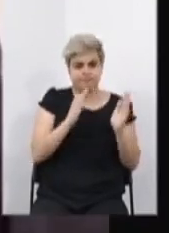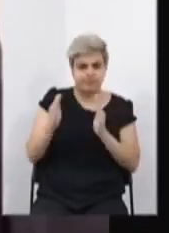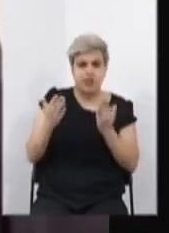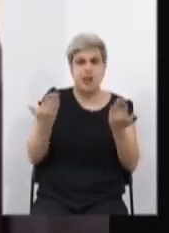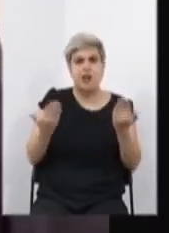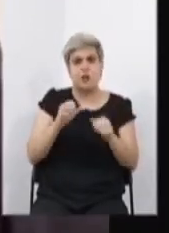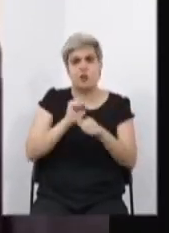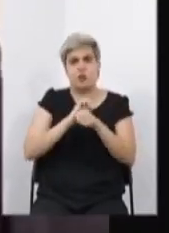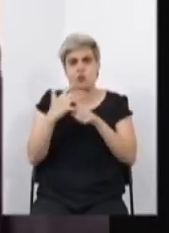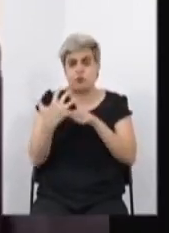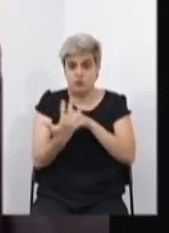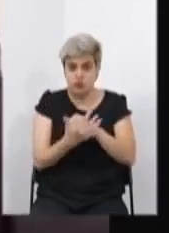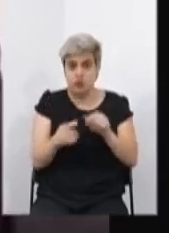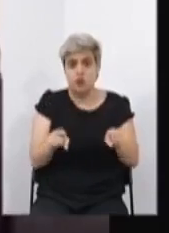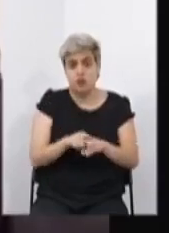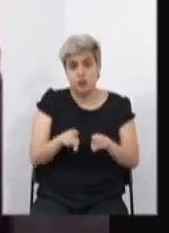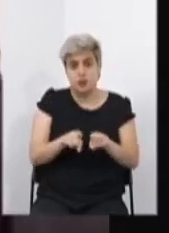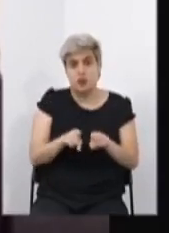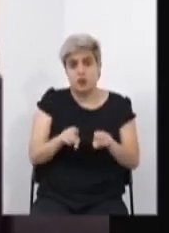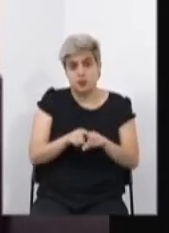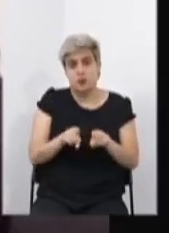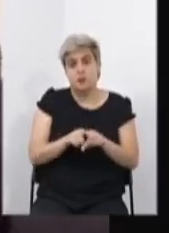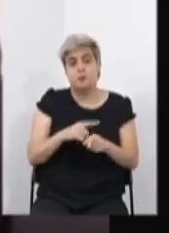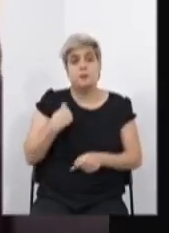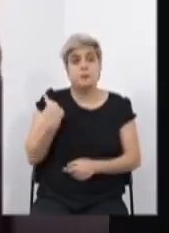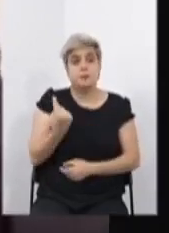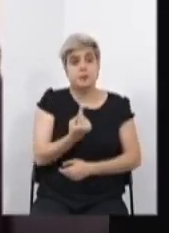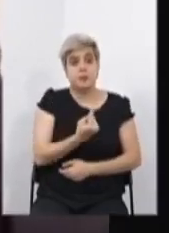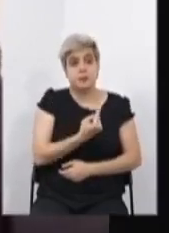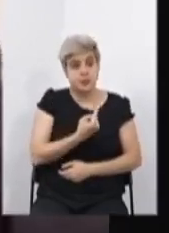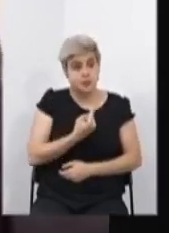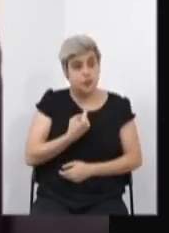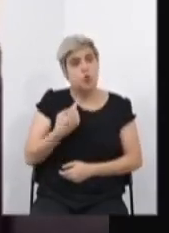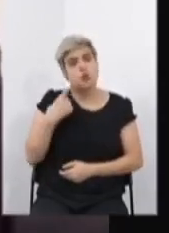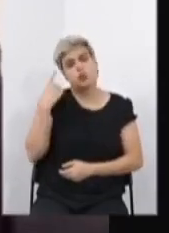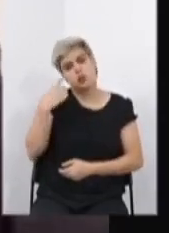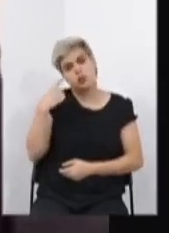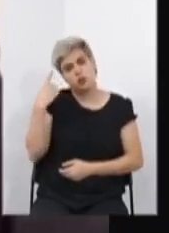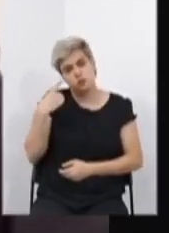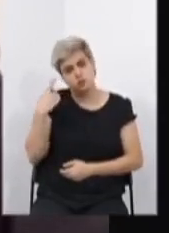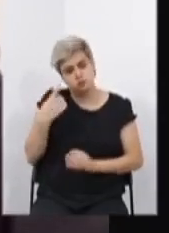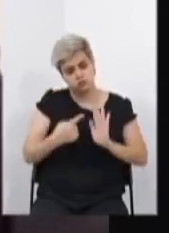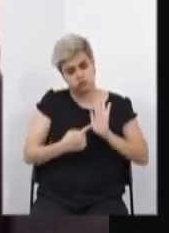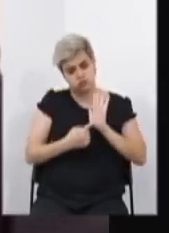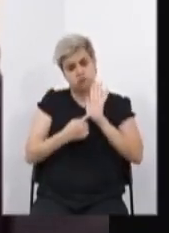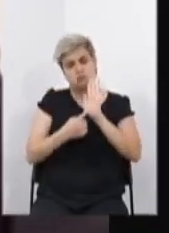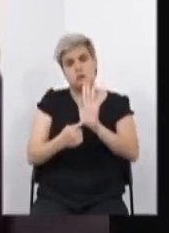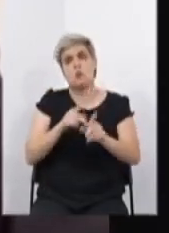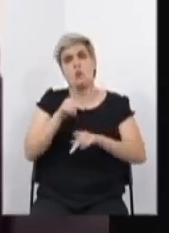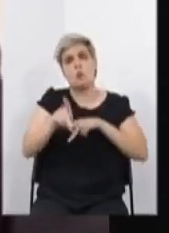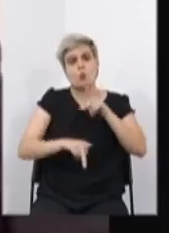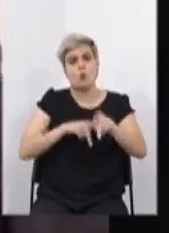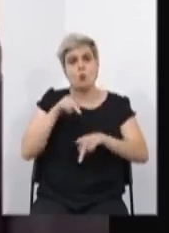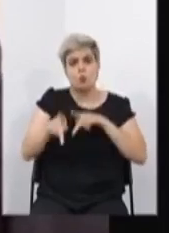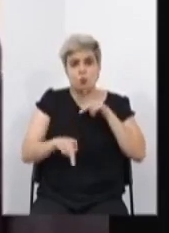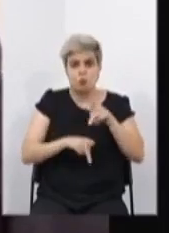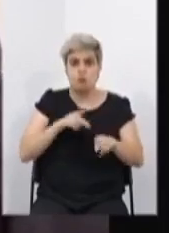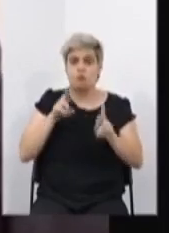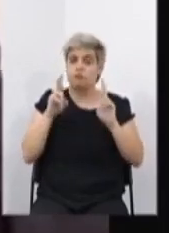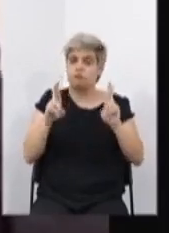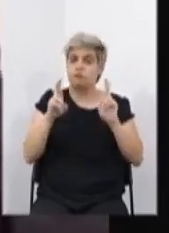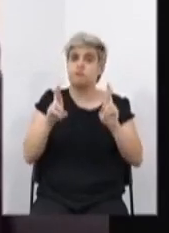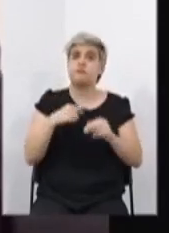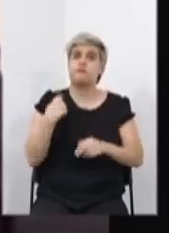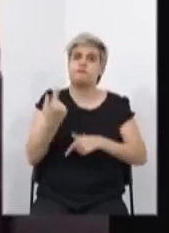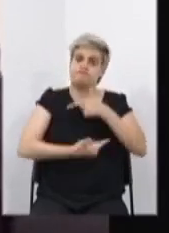o Covid. Então está para todos. E nós, na qualidade de deputados, representantes do povo, a gente tem aí o